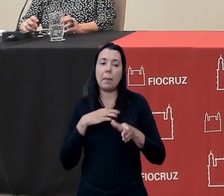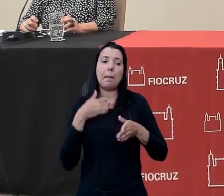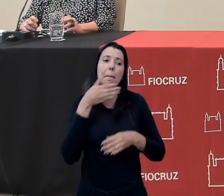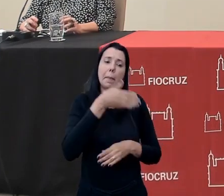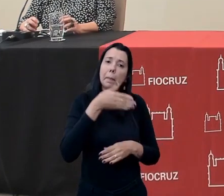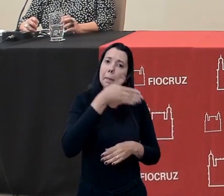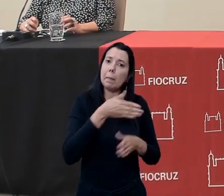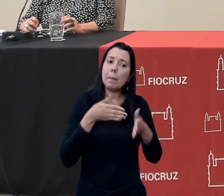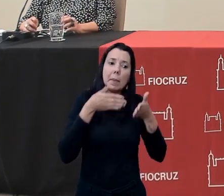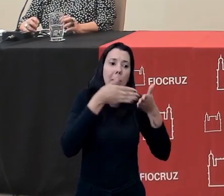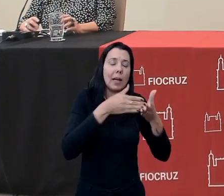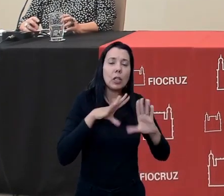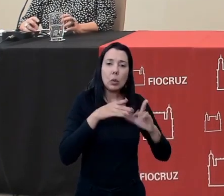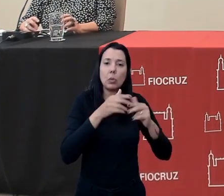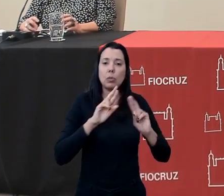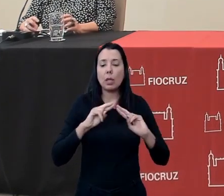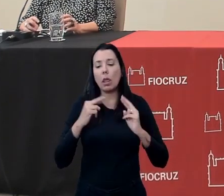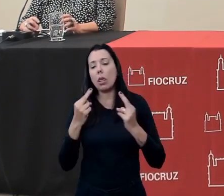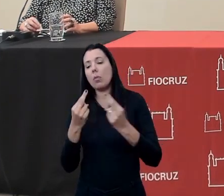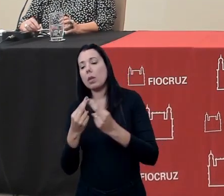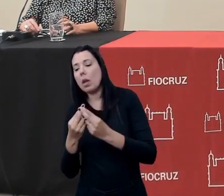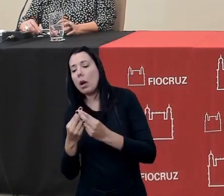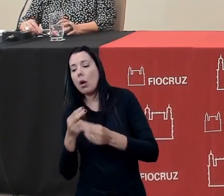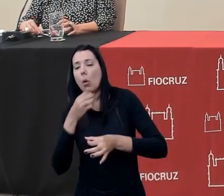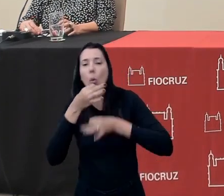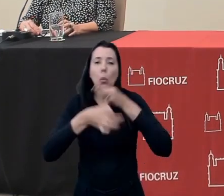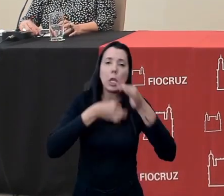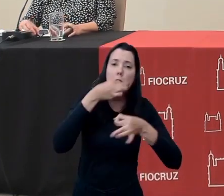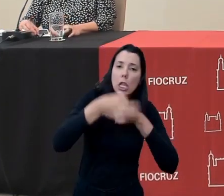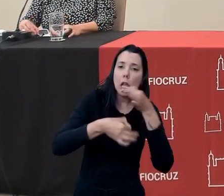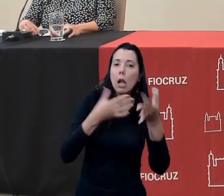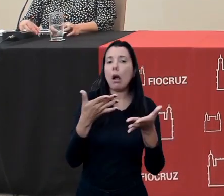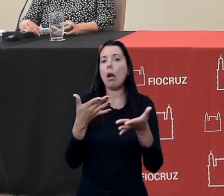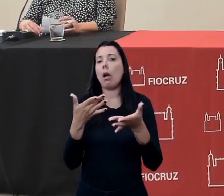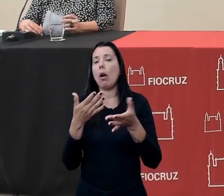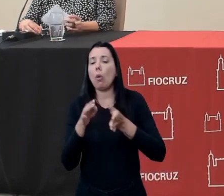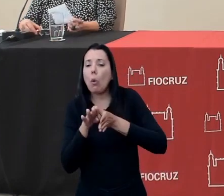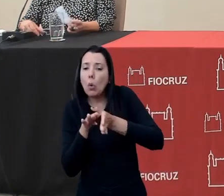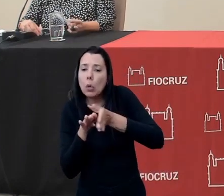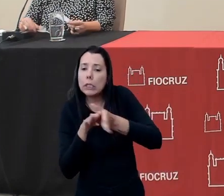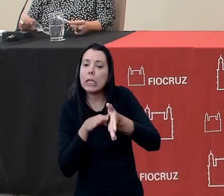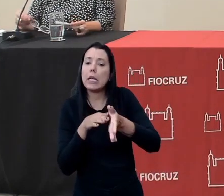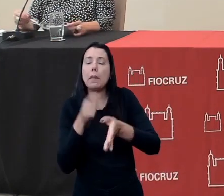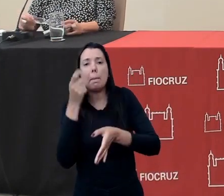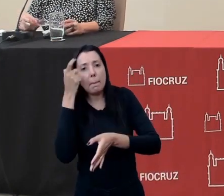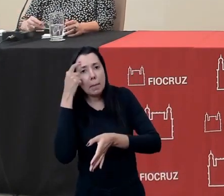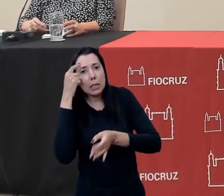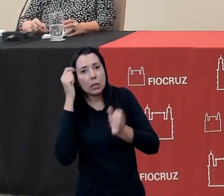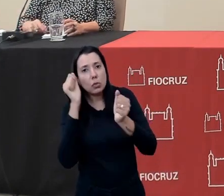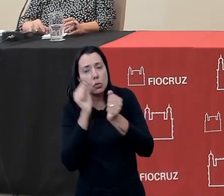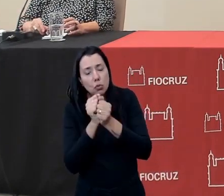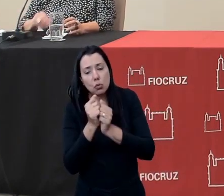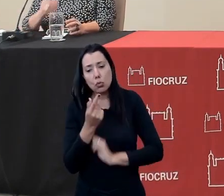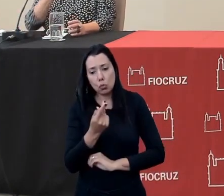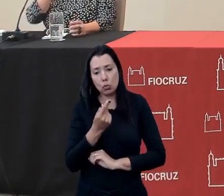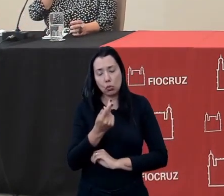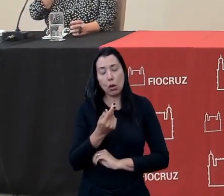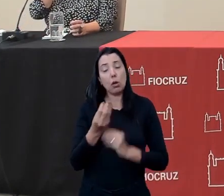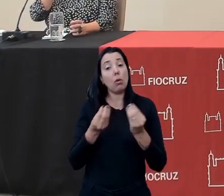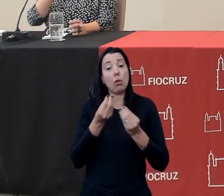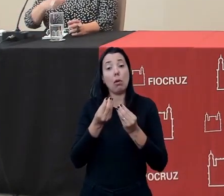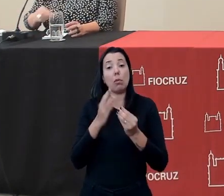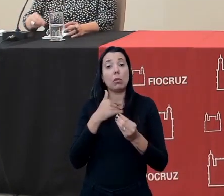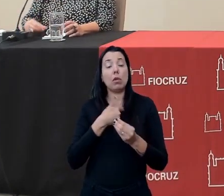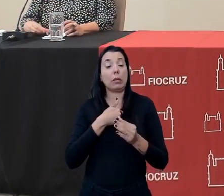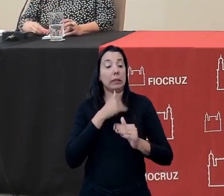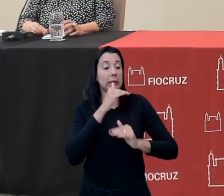de todas as nossas reuniões, com sugestões, com orientações, pensando junto com a gente em como é que